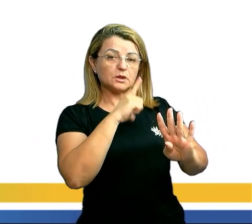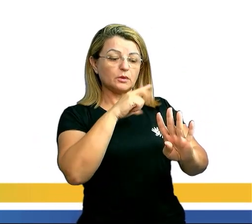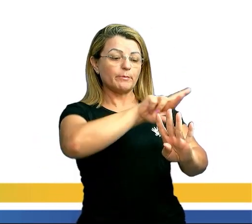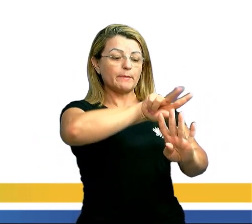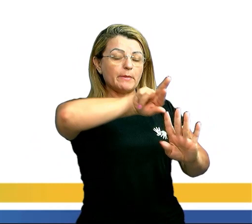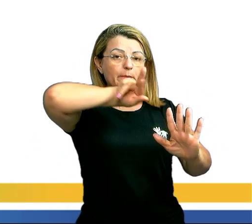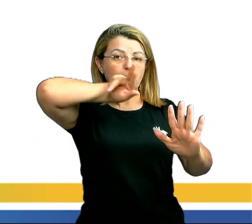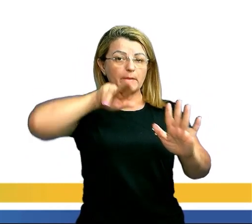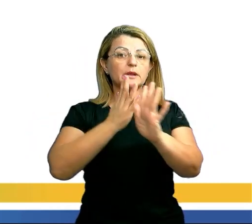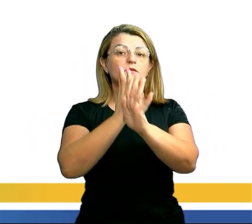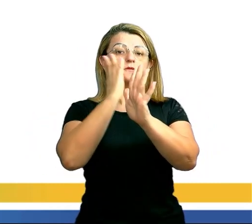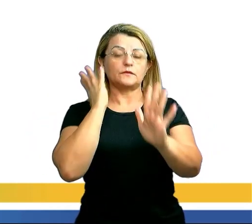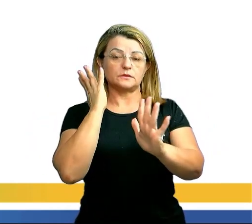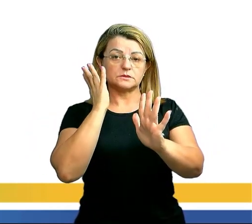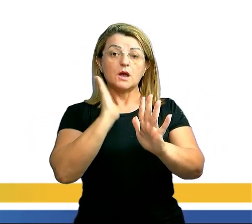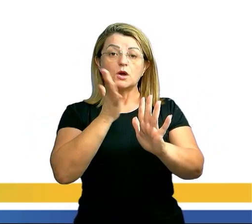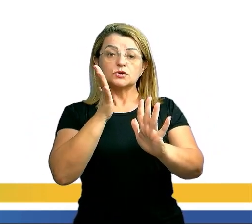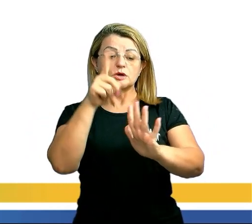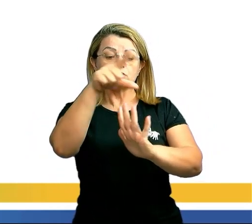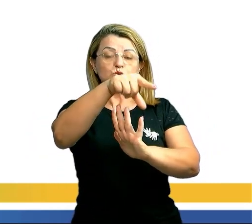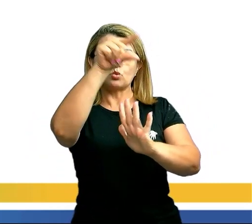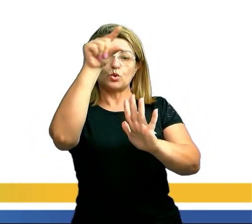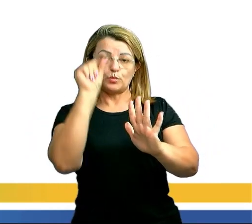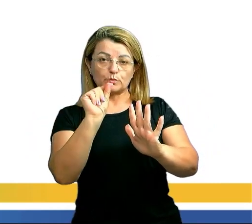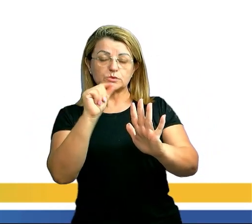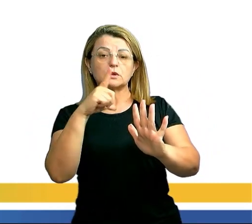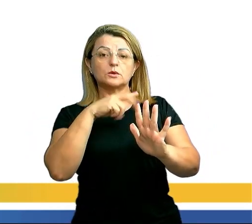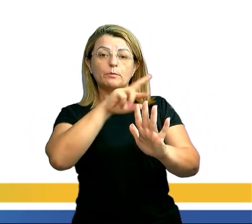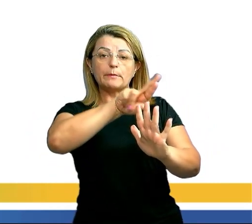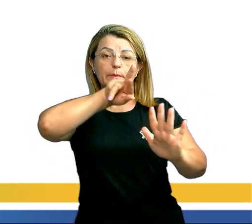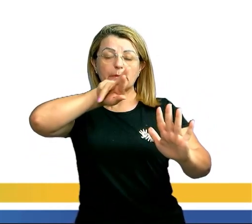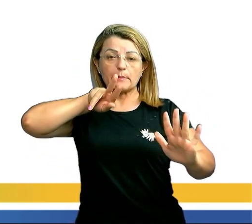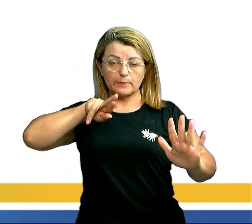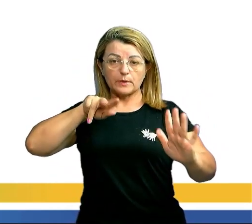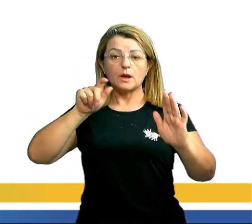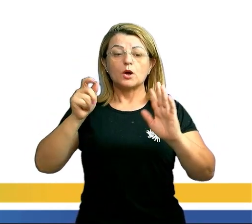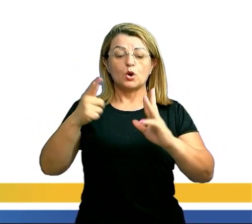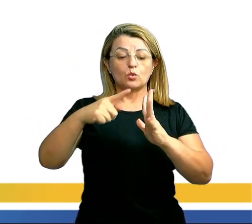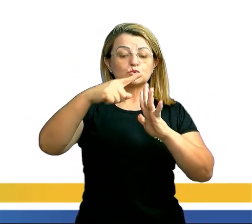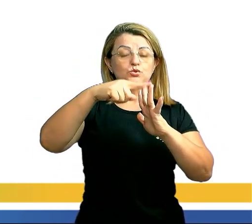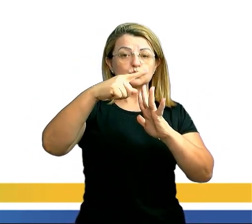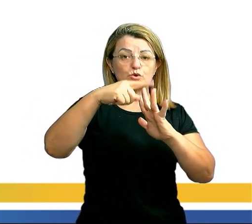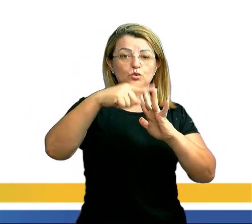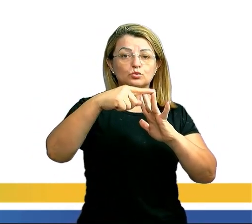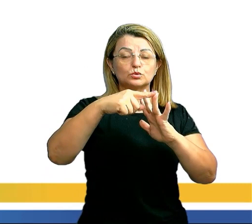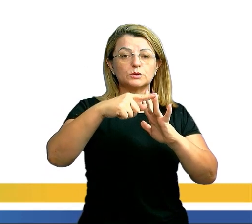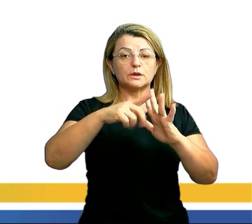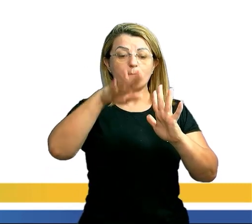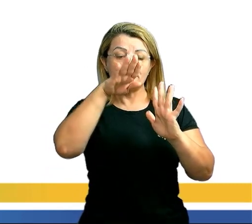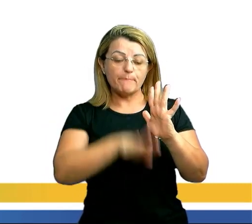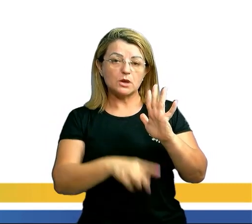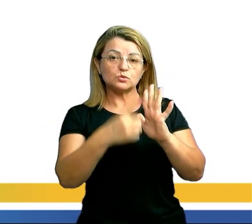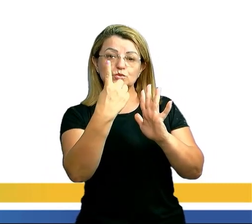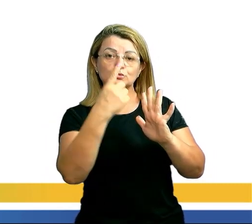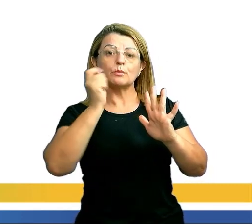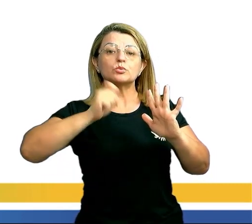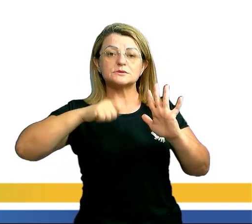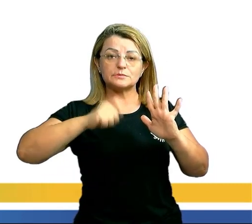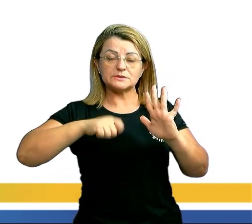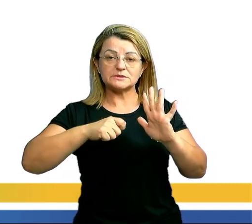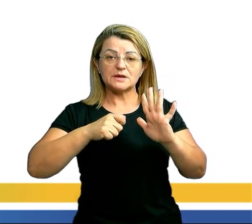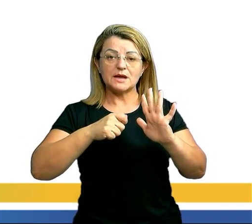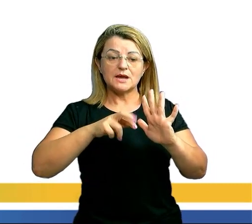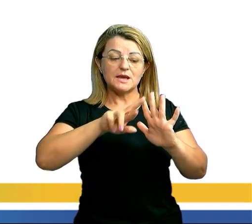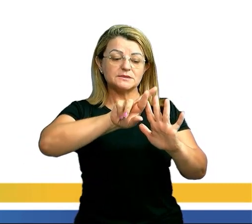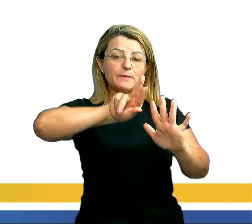possibilidades. Se eu já escolher o primeiro e eu tenho N possibilidades, o segundo já vai ter N menos 1 possibilidades. E